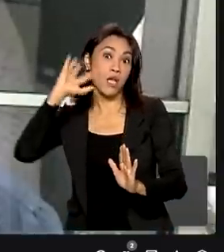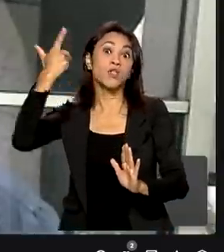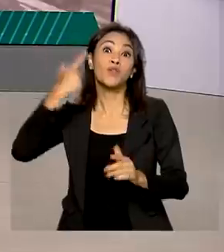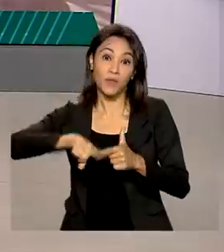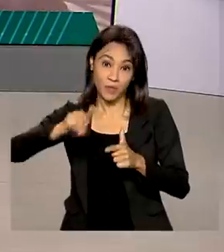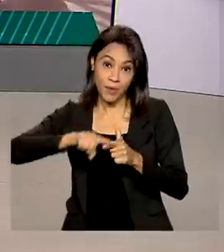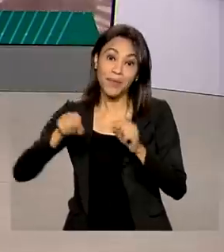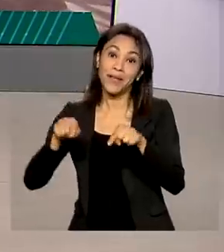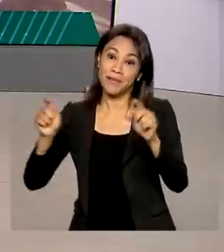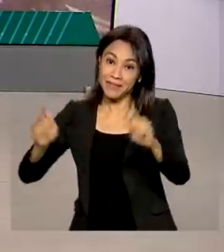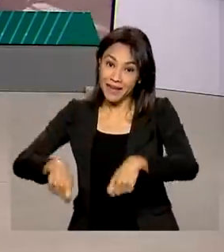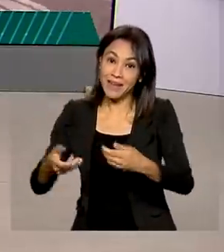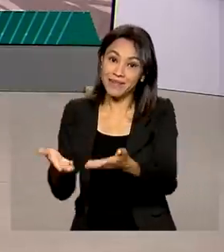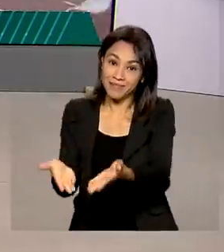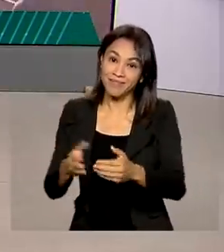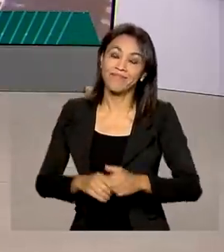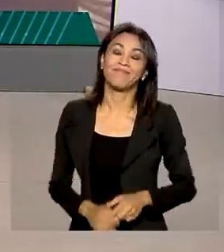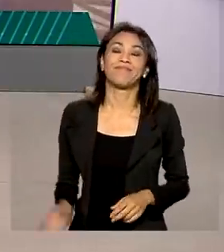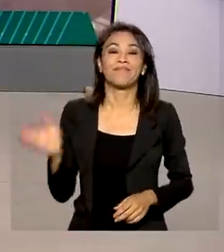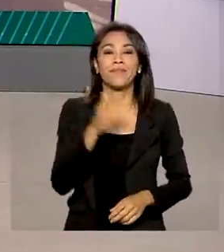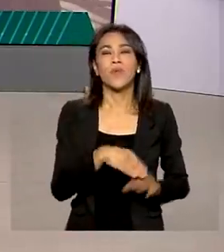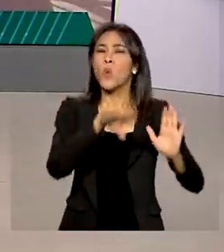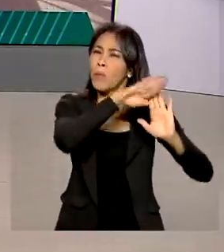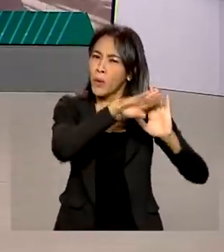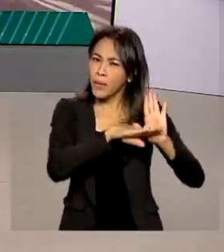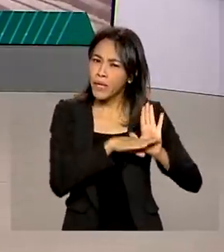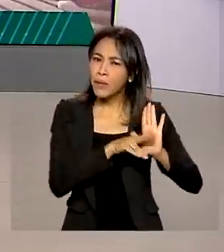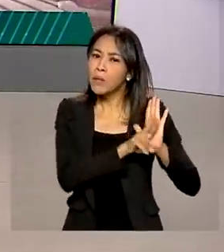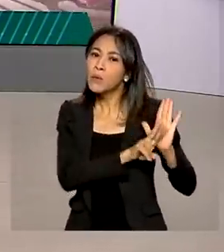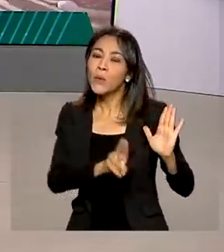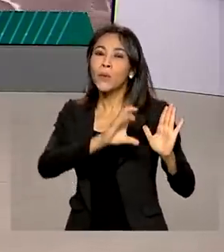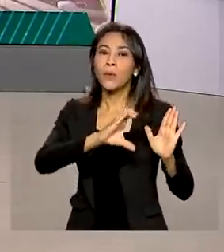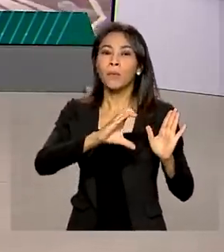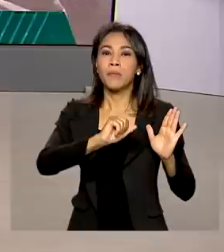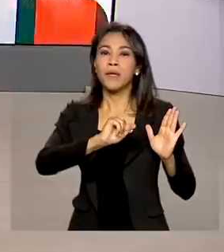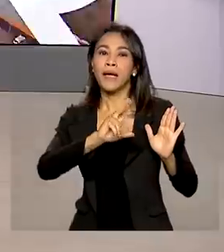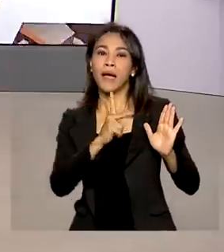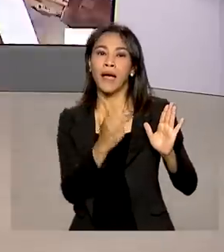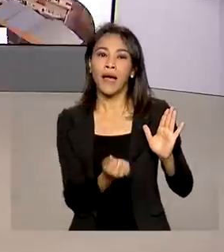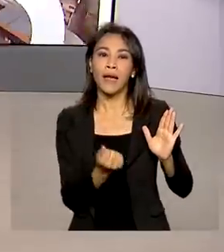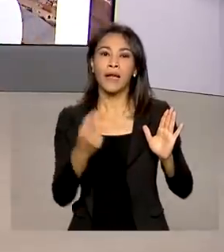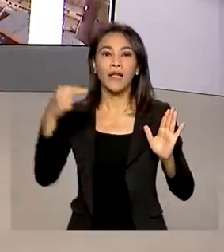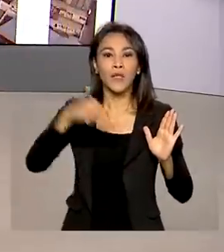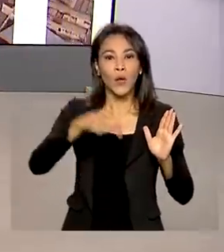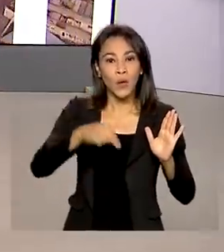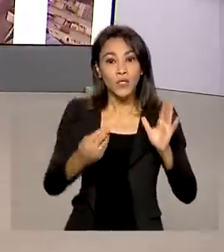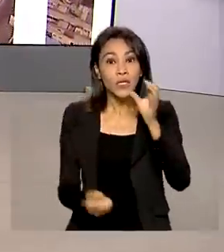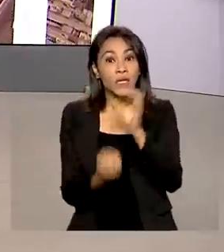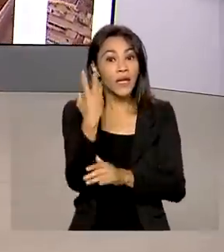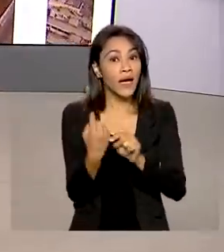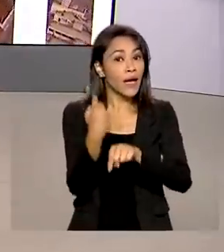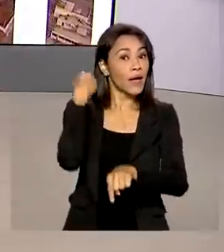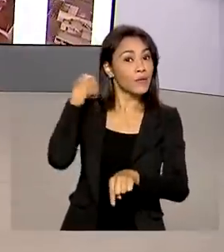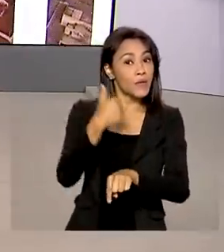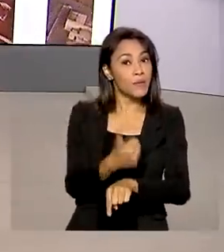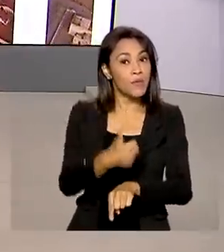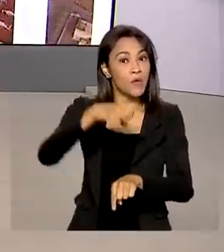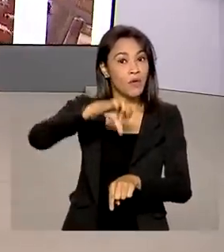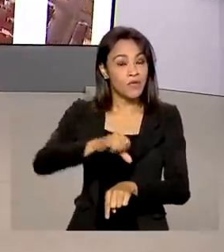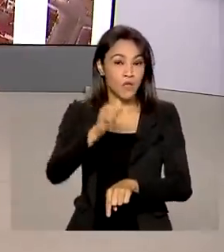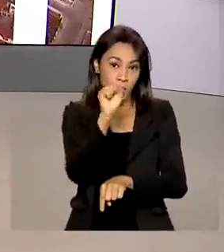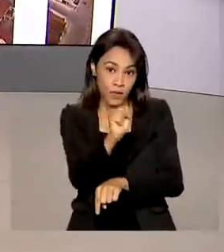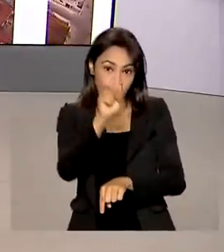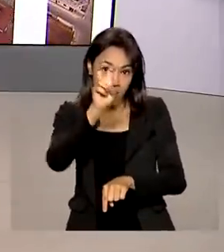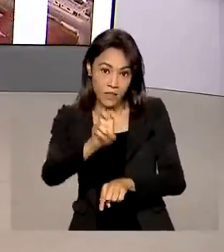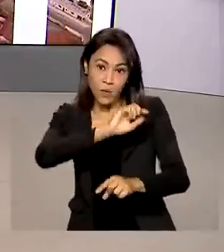aqui. O programa Calha Norte, criado em 1985, com o propósito de proteger e integrar